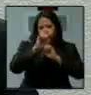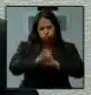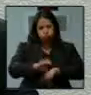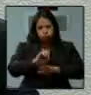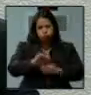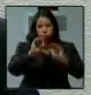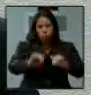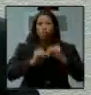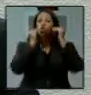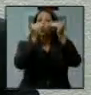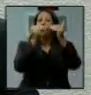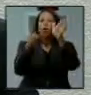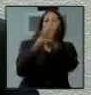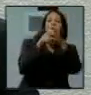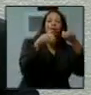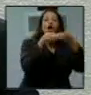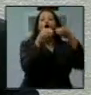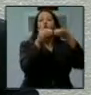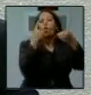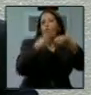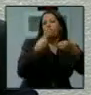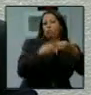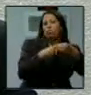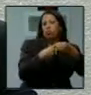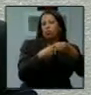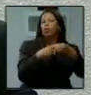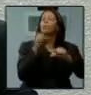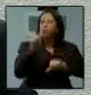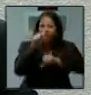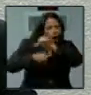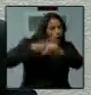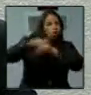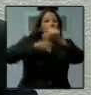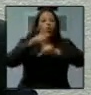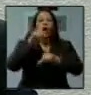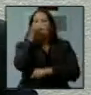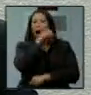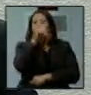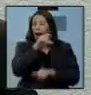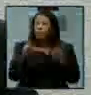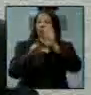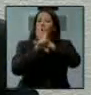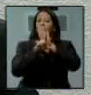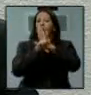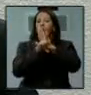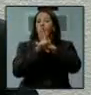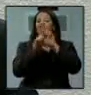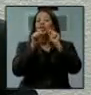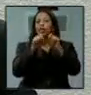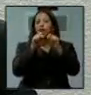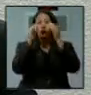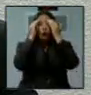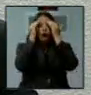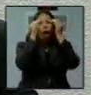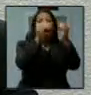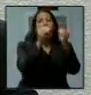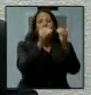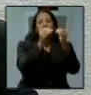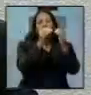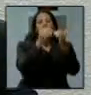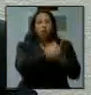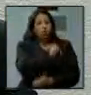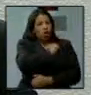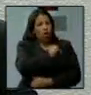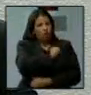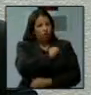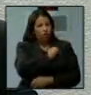comunitárias, que precisam ter um regramento para atender, dentro do princípio da legalidade brasileira, que respeite suas condições e,